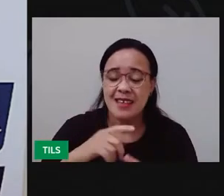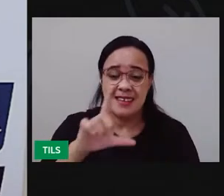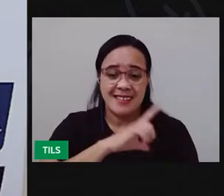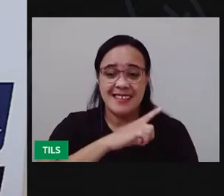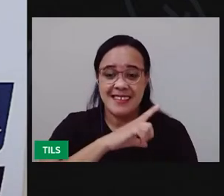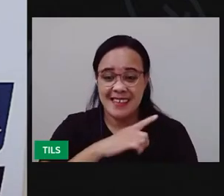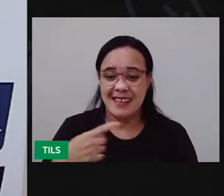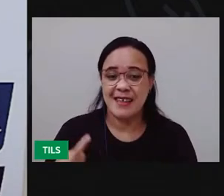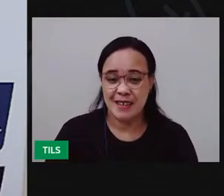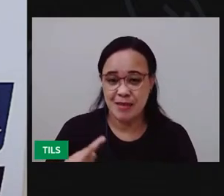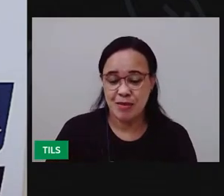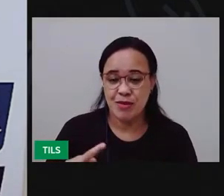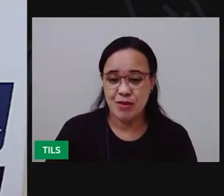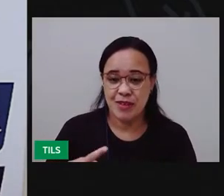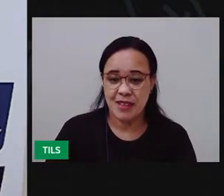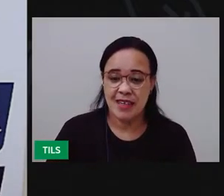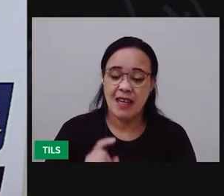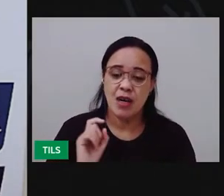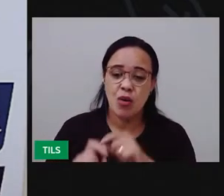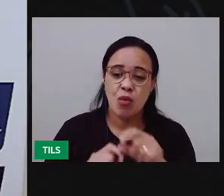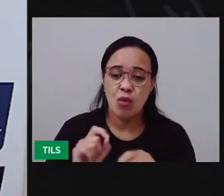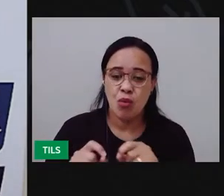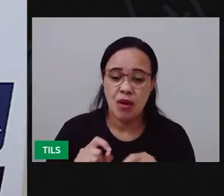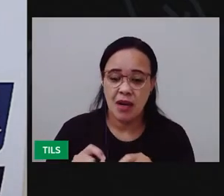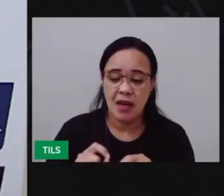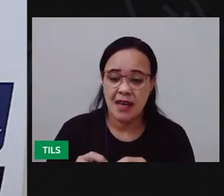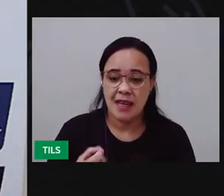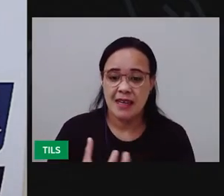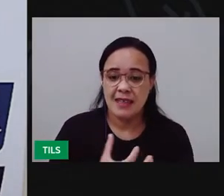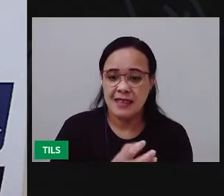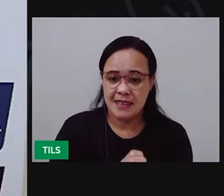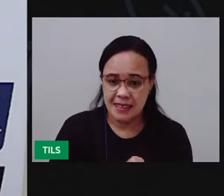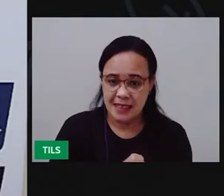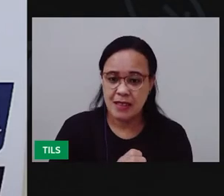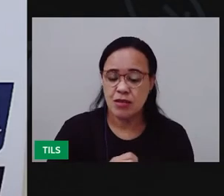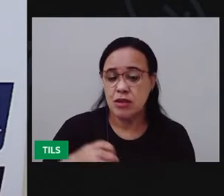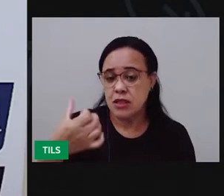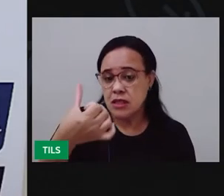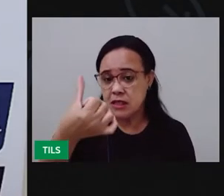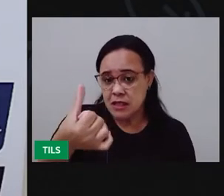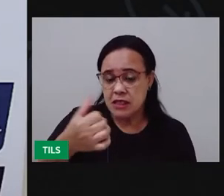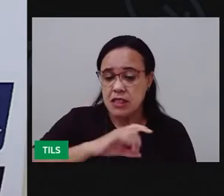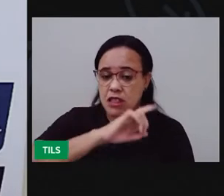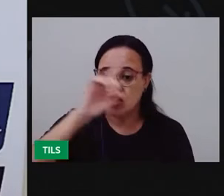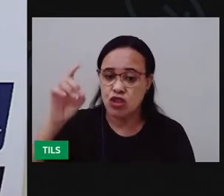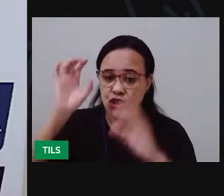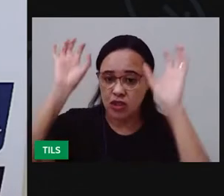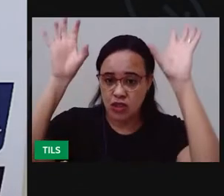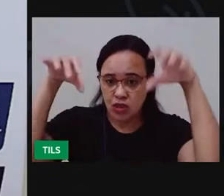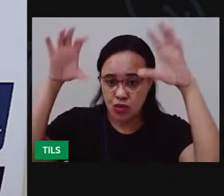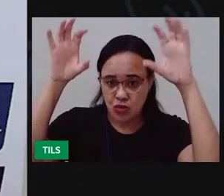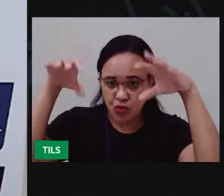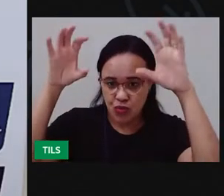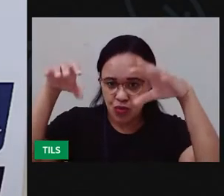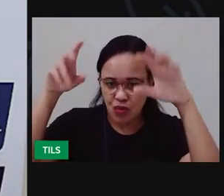molhada, haverá plantação feio. Seis dias depois da chuva, o sertanejo tem breto.